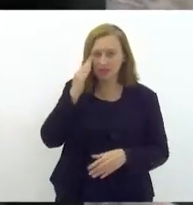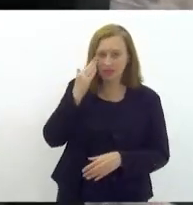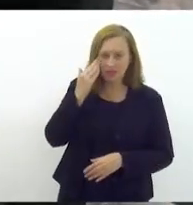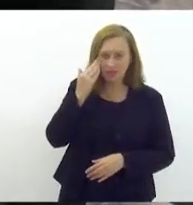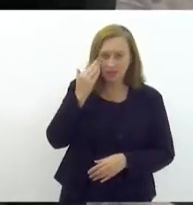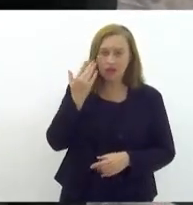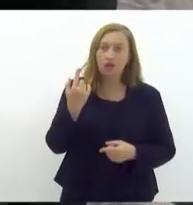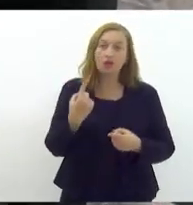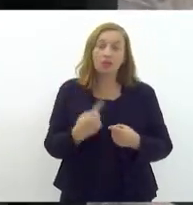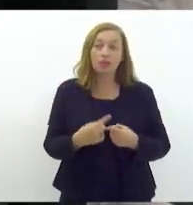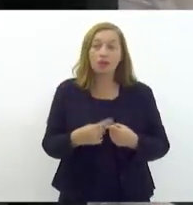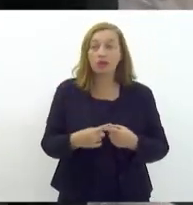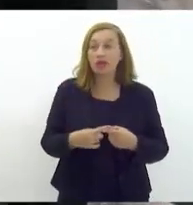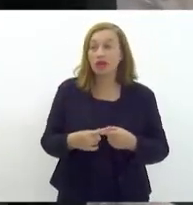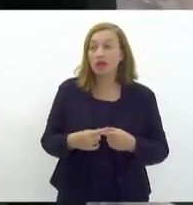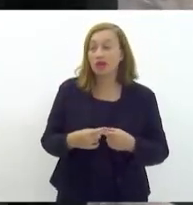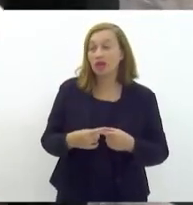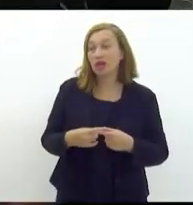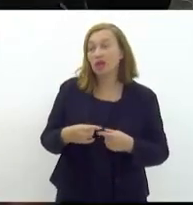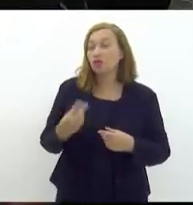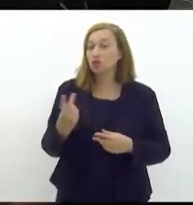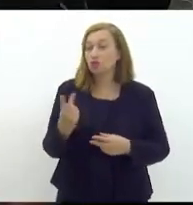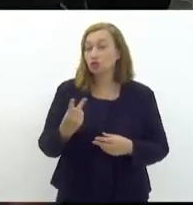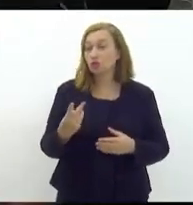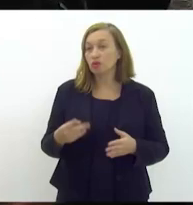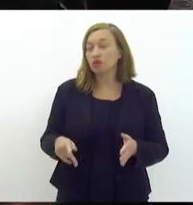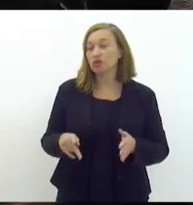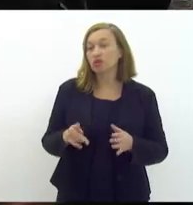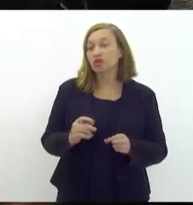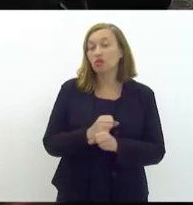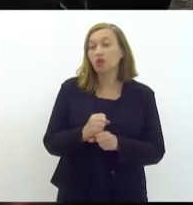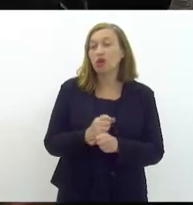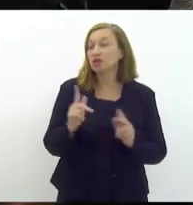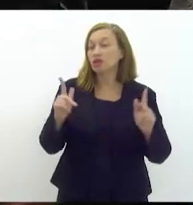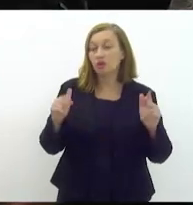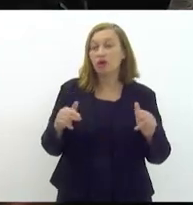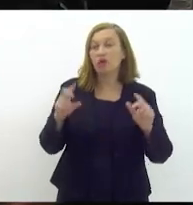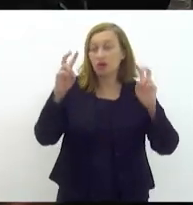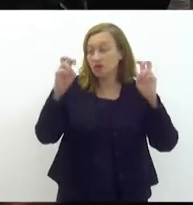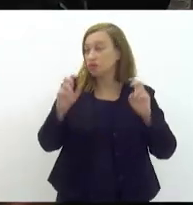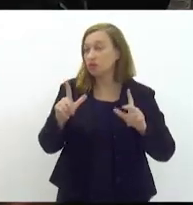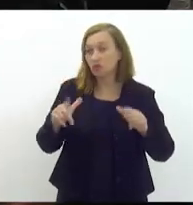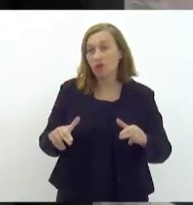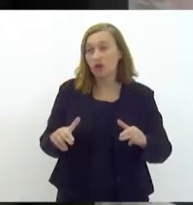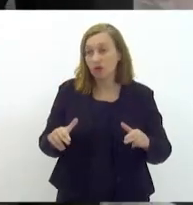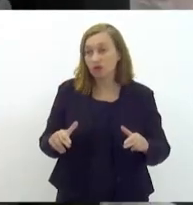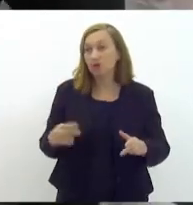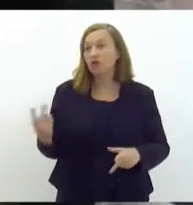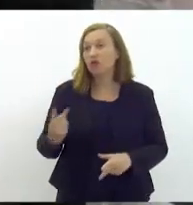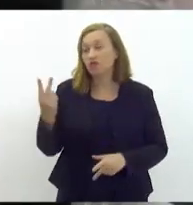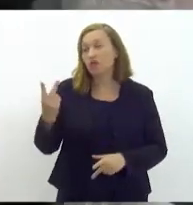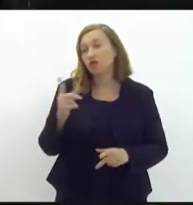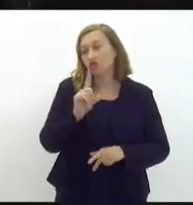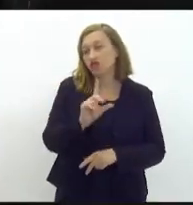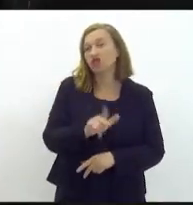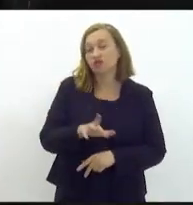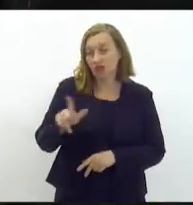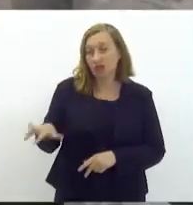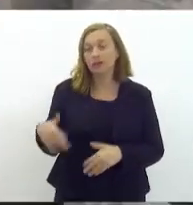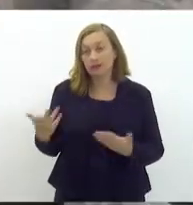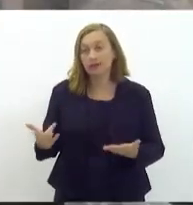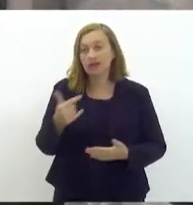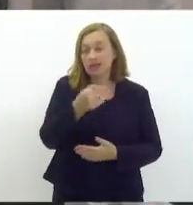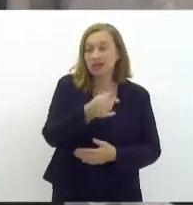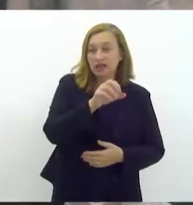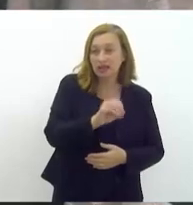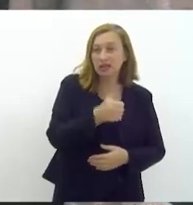Porque é desse ano. Os dois são do mesmo ano, mesma matéria. Mesma matéria, com valores distintos. Diferente. R mil